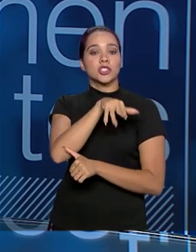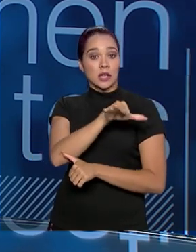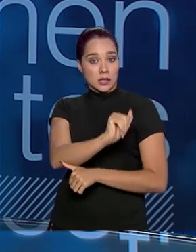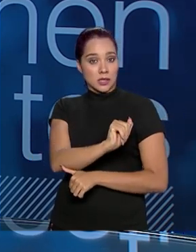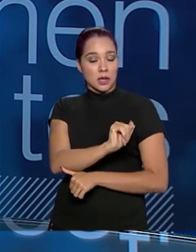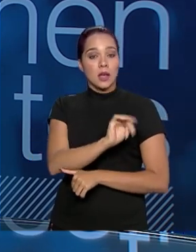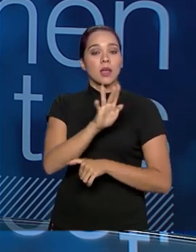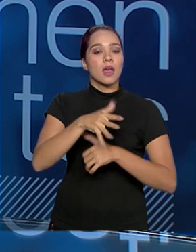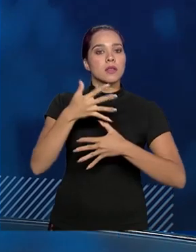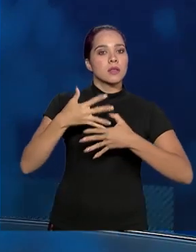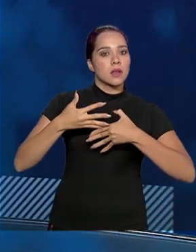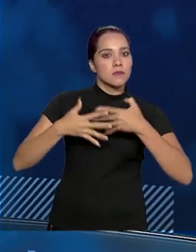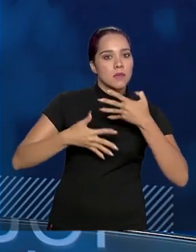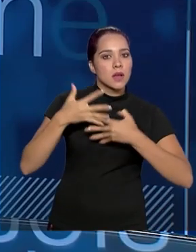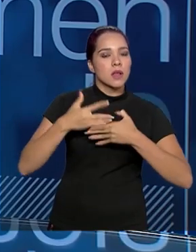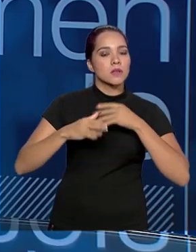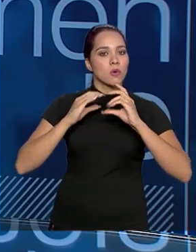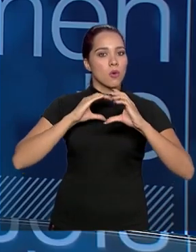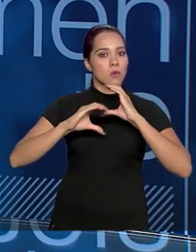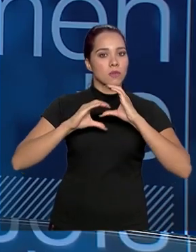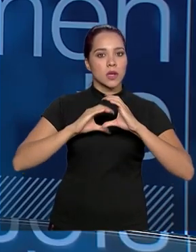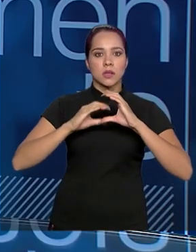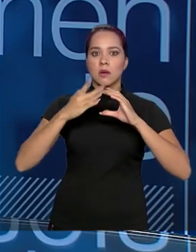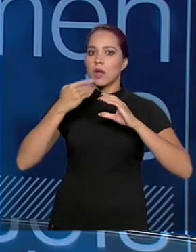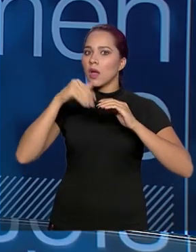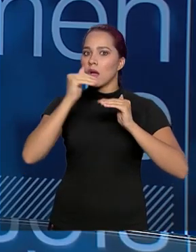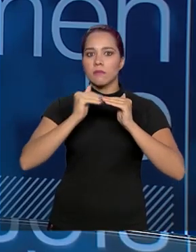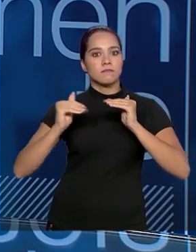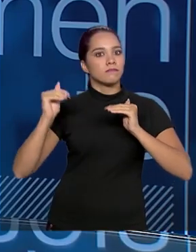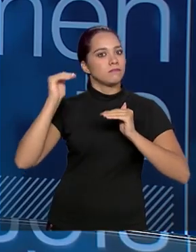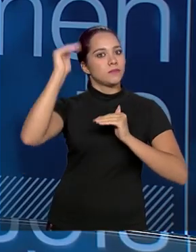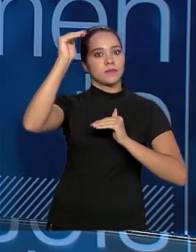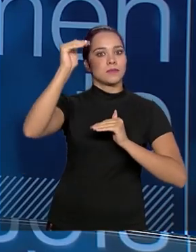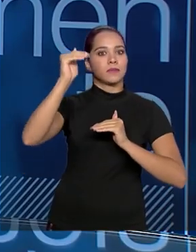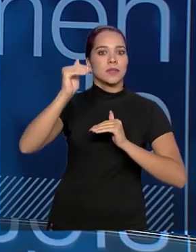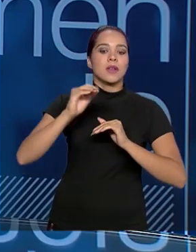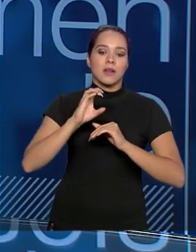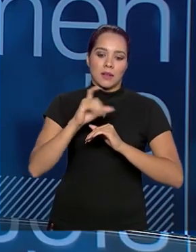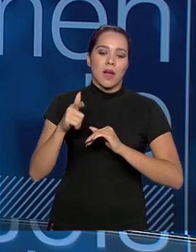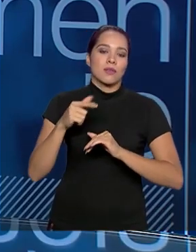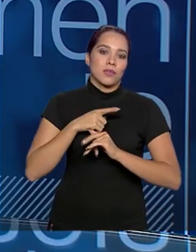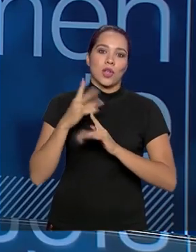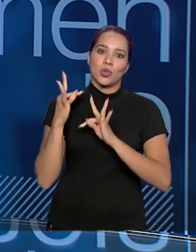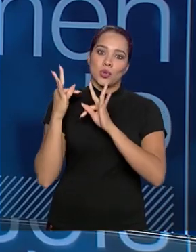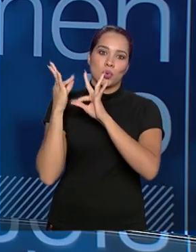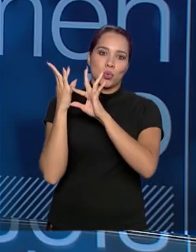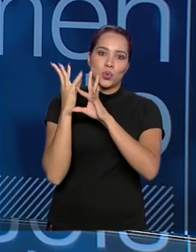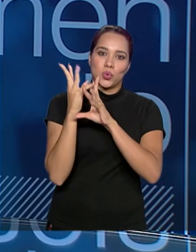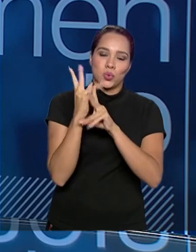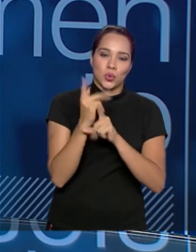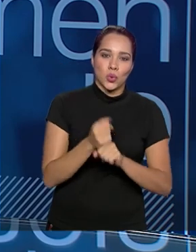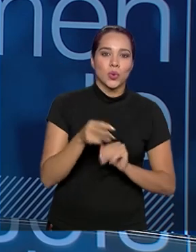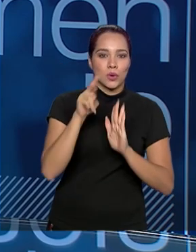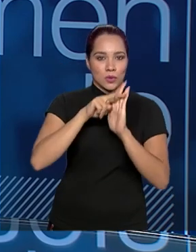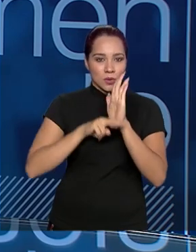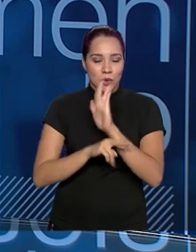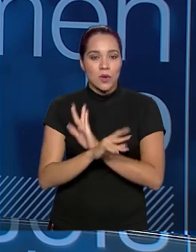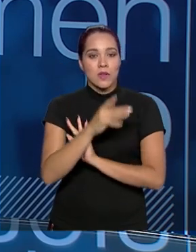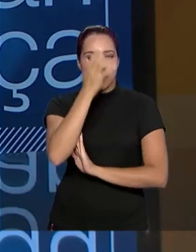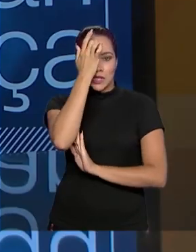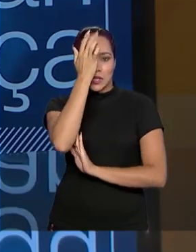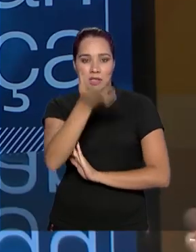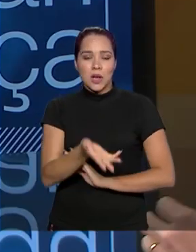quesito transparência e comunicação, eu diria que é o top de linha. Logicamente, tem toda a revisão regulatória, facilitação,